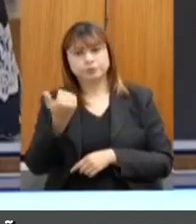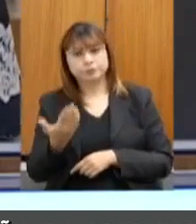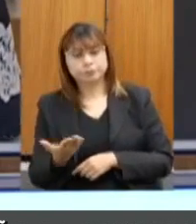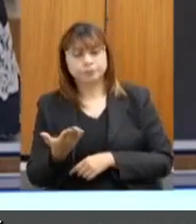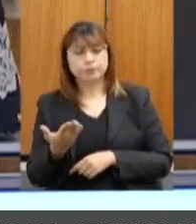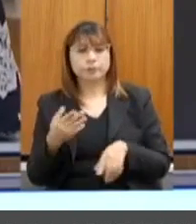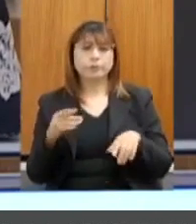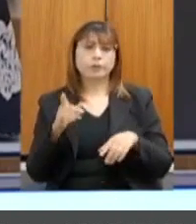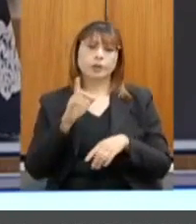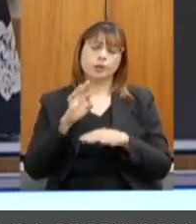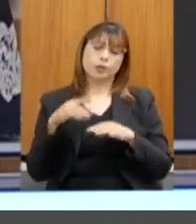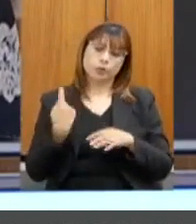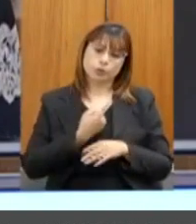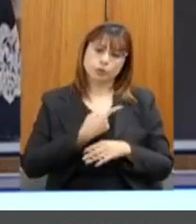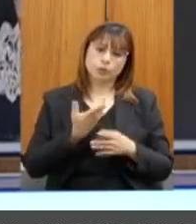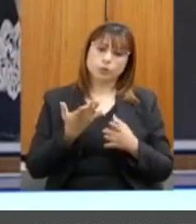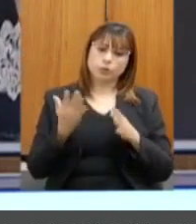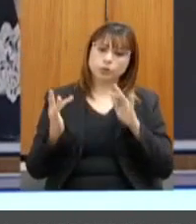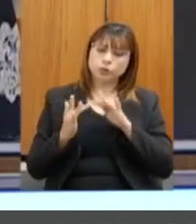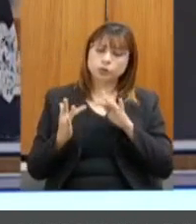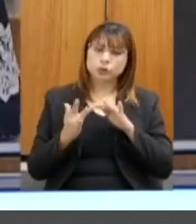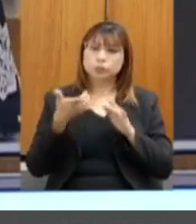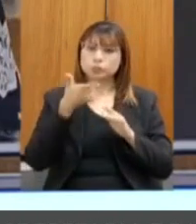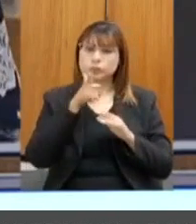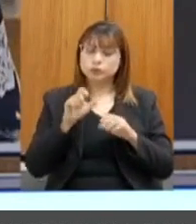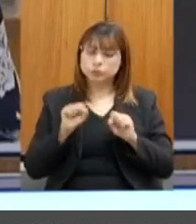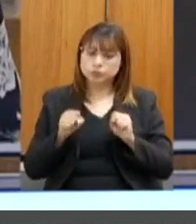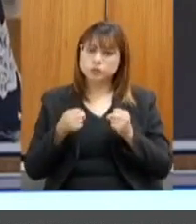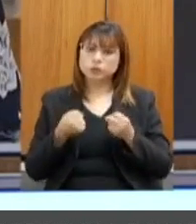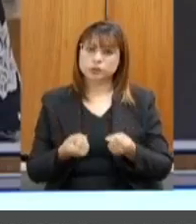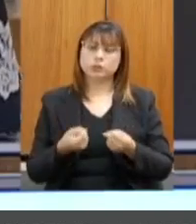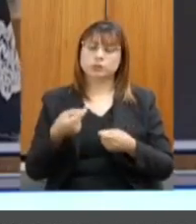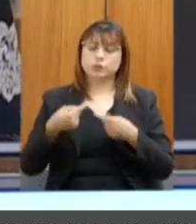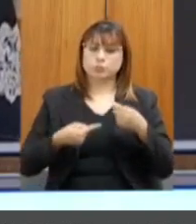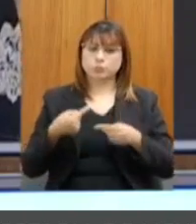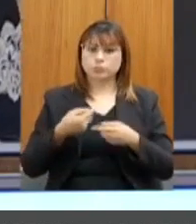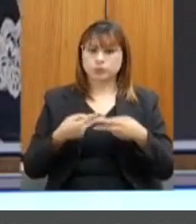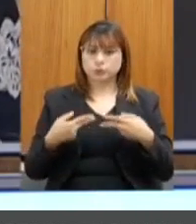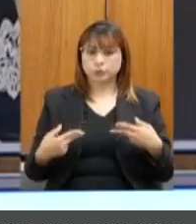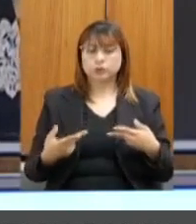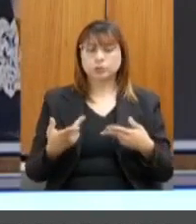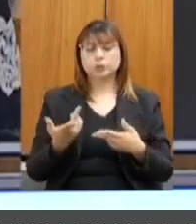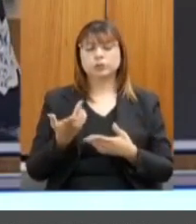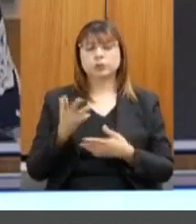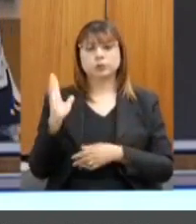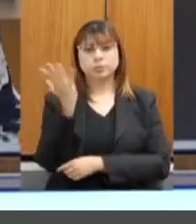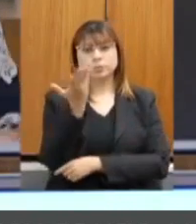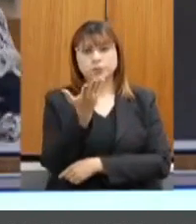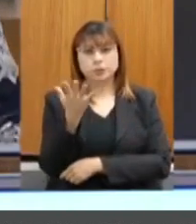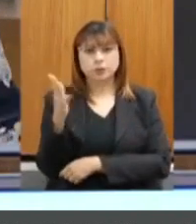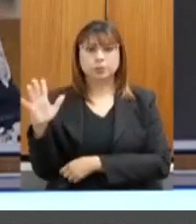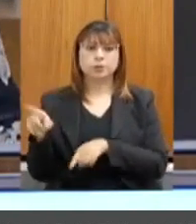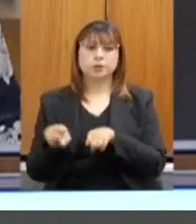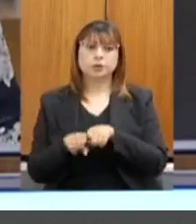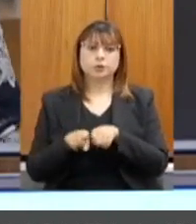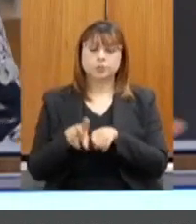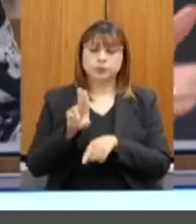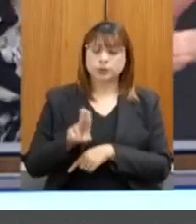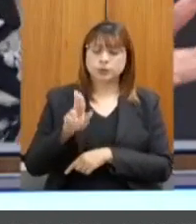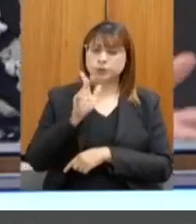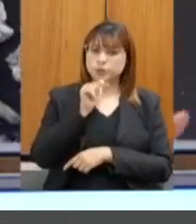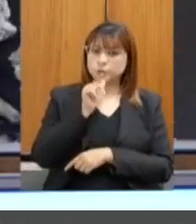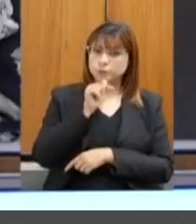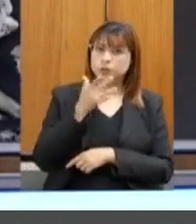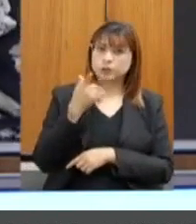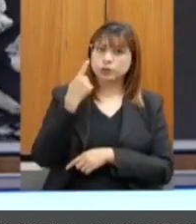garantir, de fato, essa participação na discussão das políticas de recursos hídricos, de meio ambiente no nosso Estado. Então, aqui são